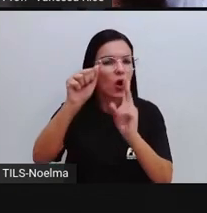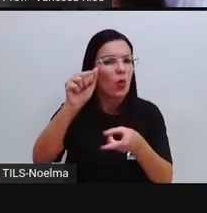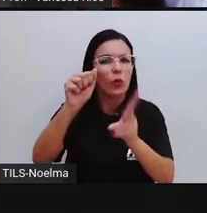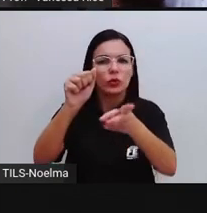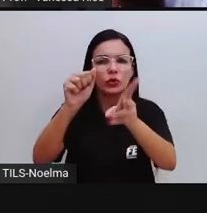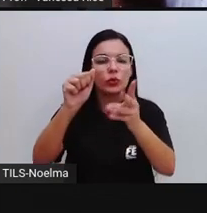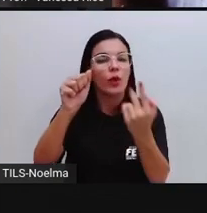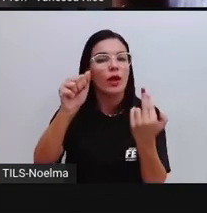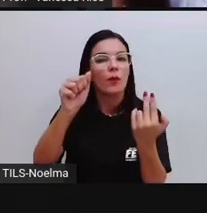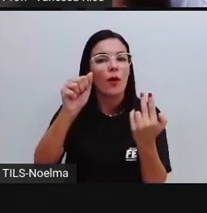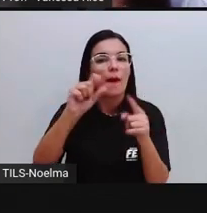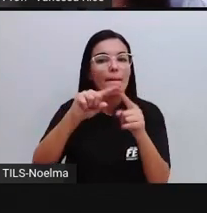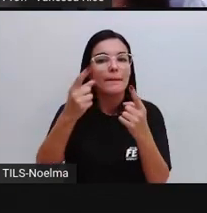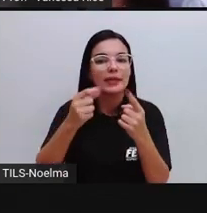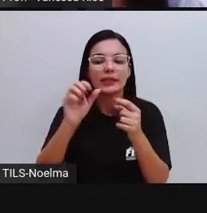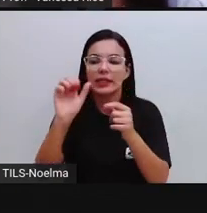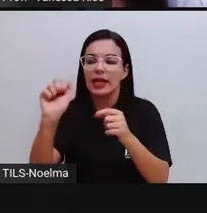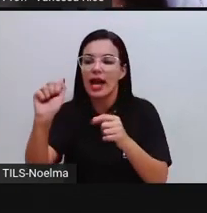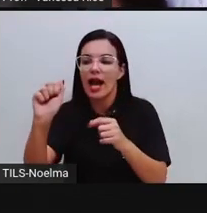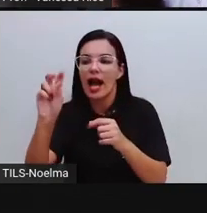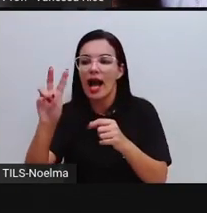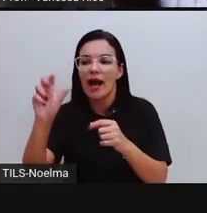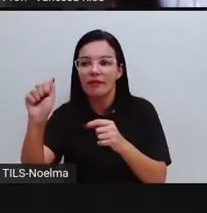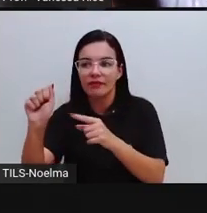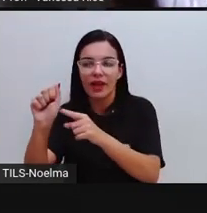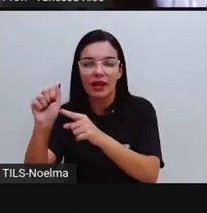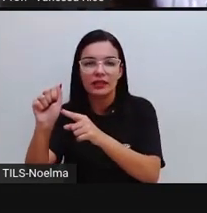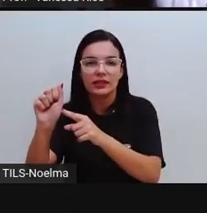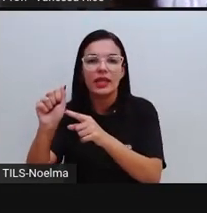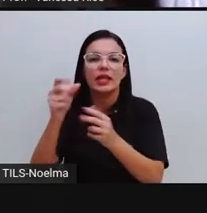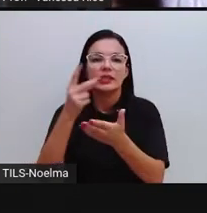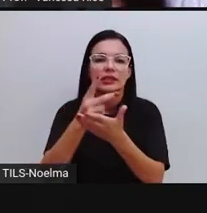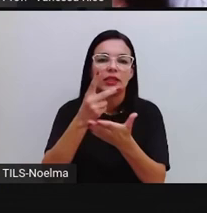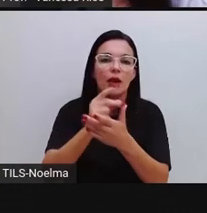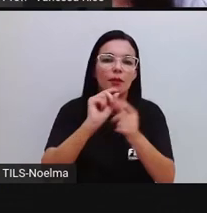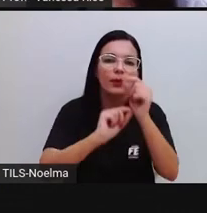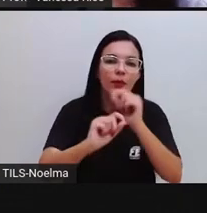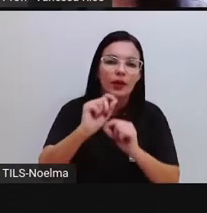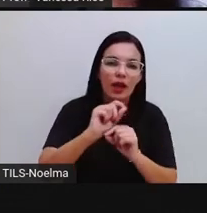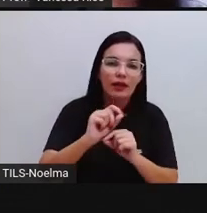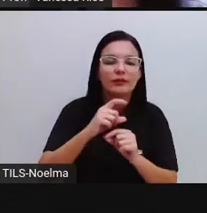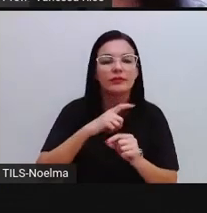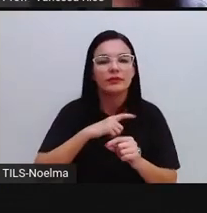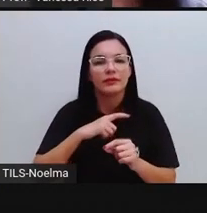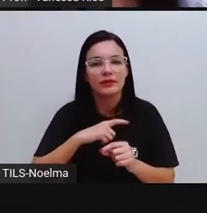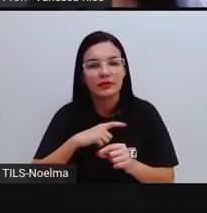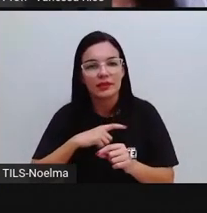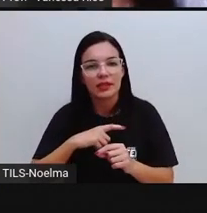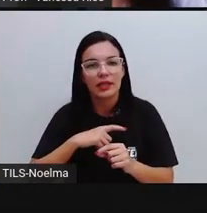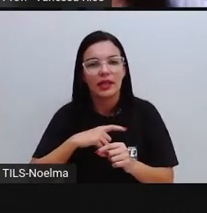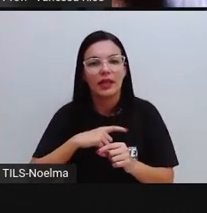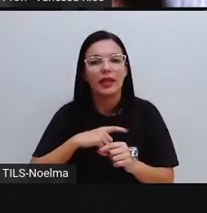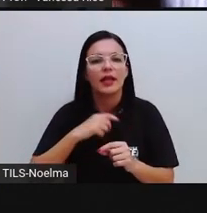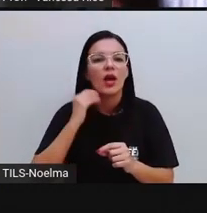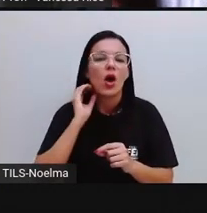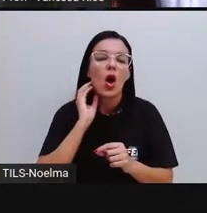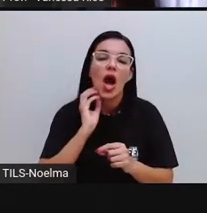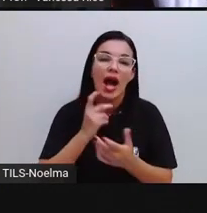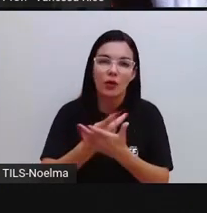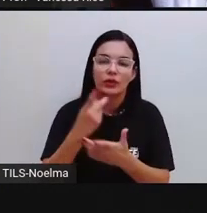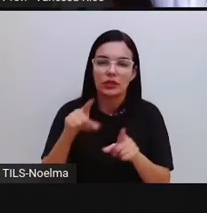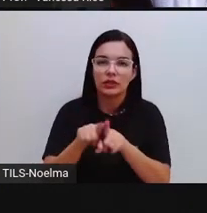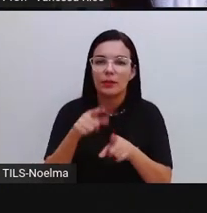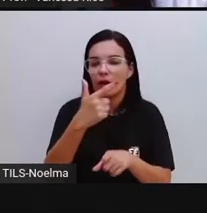tempos, dentro do modo indicativo, os verbos vão aparecer. Isso aconteceu aqui com o verbo chamar, mas acontece com os outros